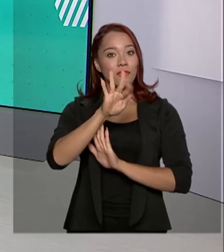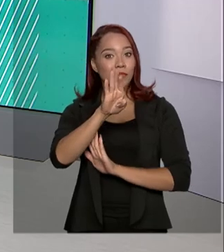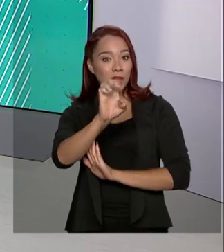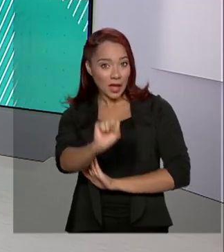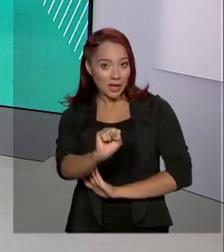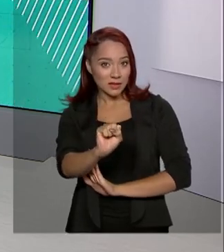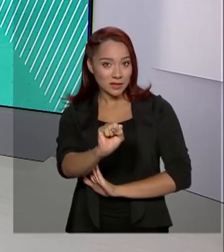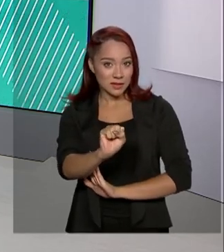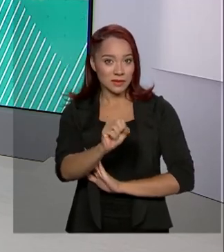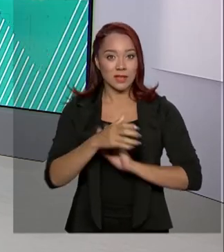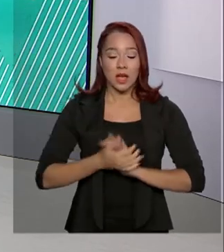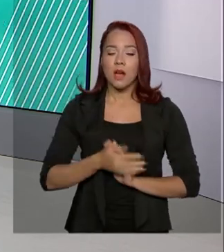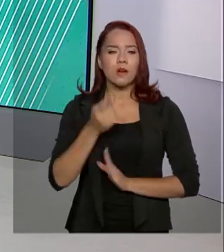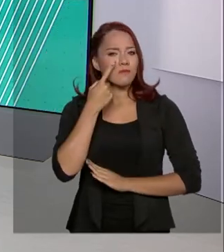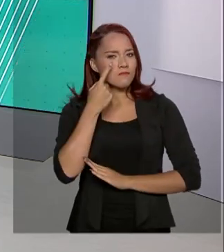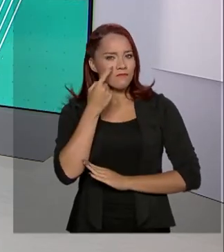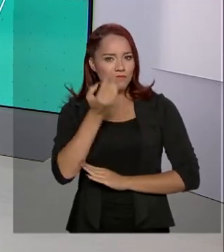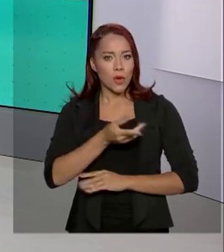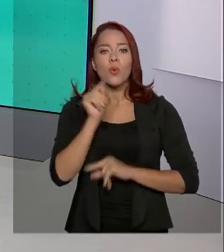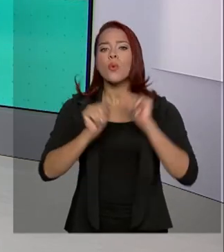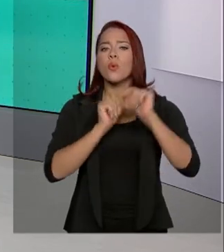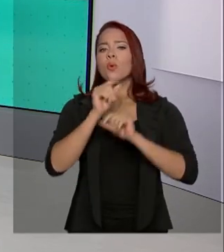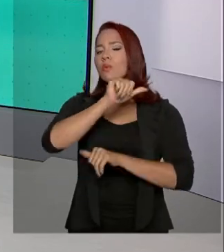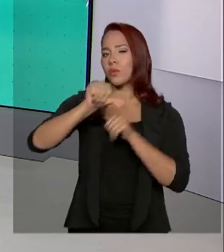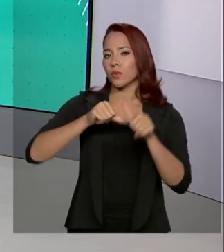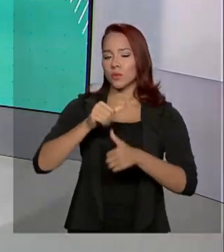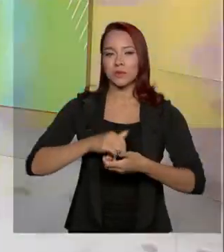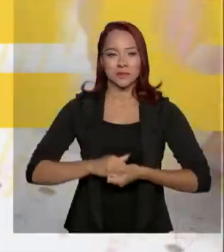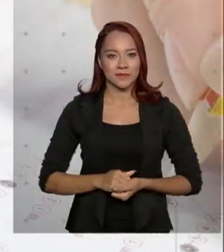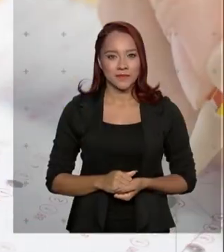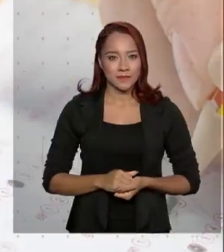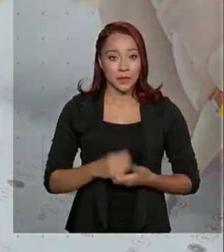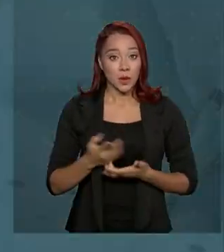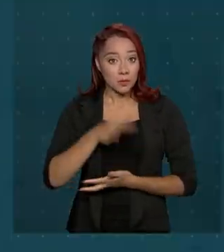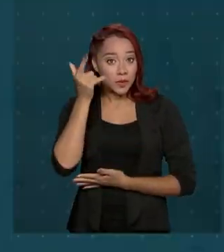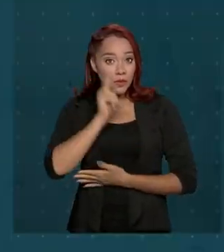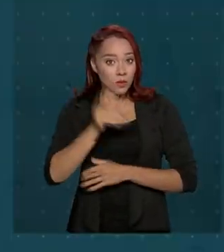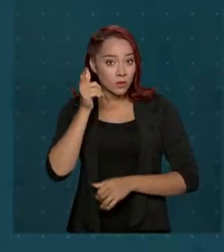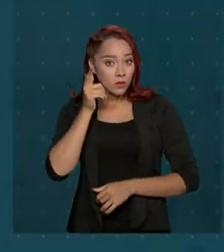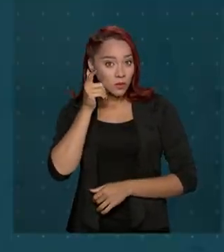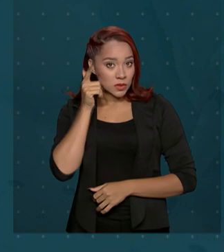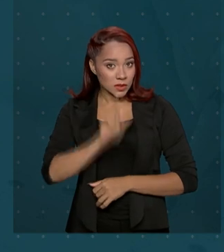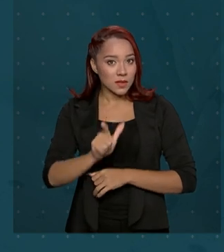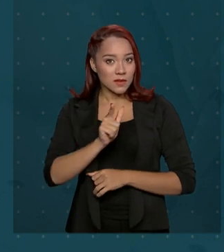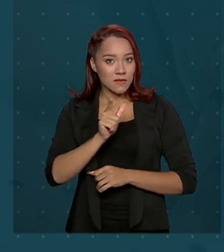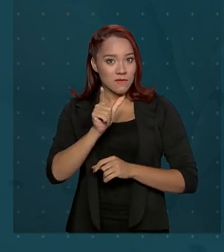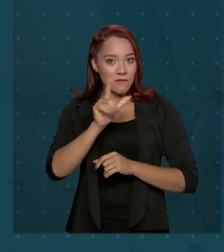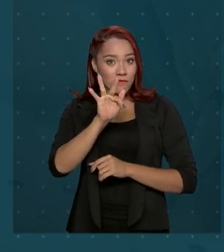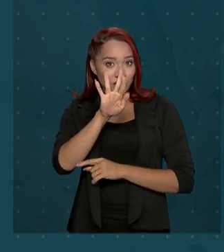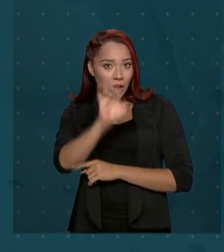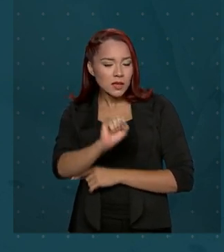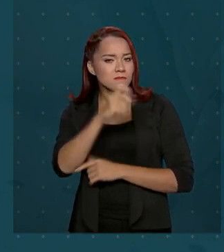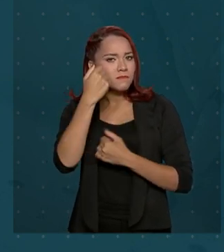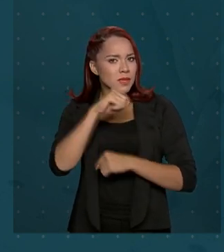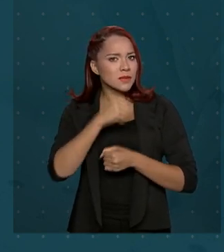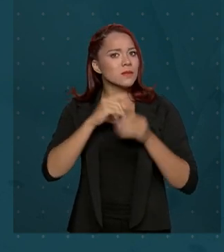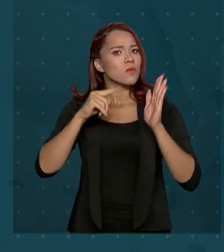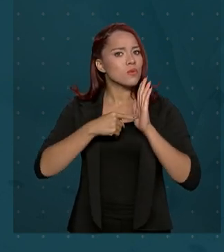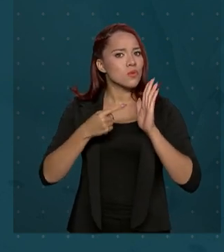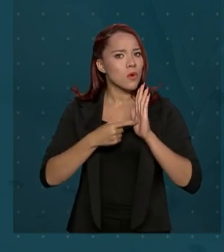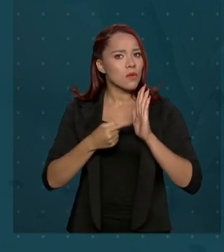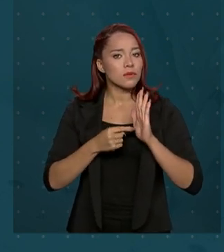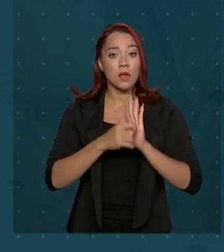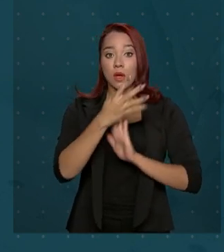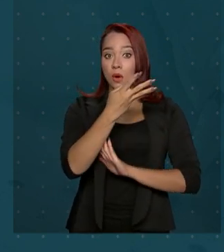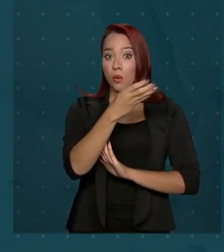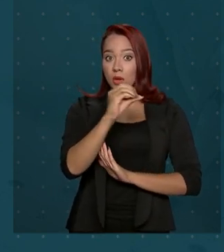financiamento estudantil. Veja agora o que mudou. Para conseguir o FIES, o candidato vai ter que tirar, no mínimo, 400